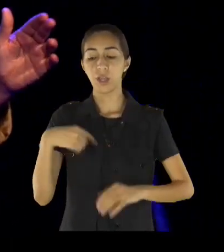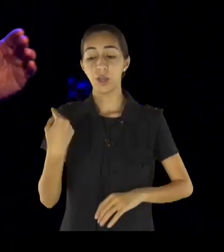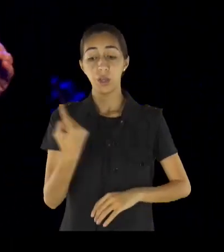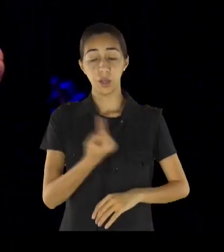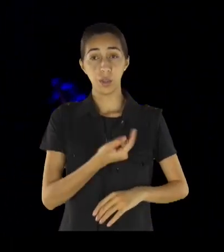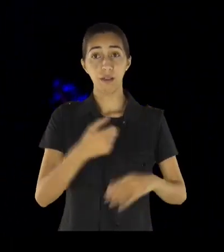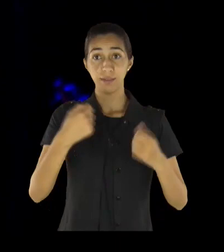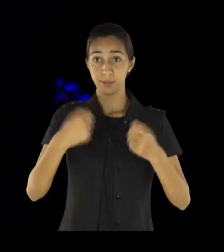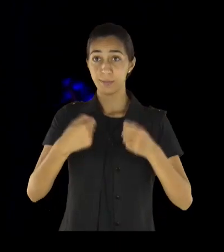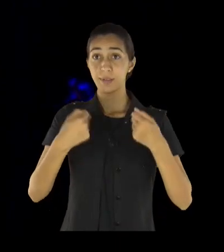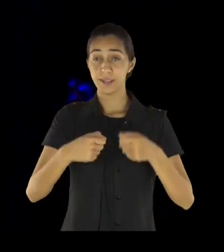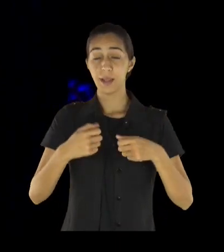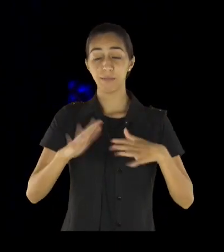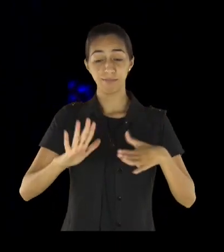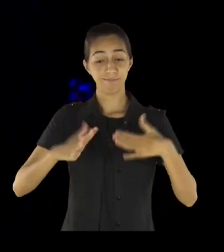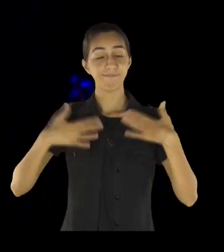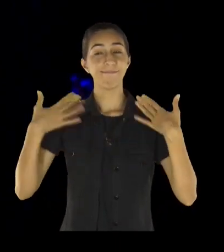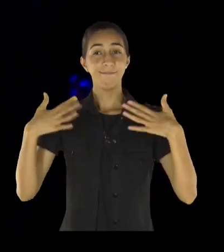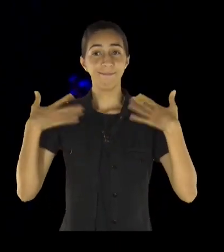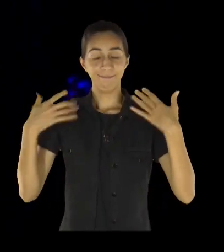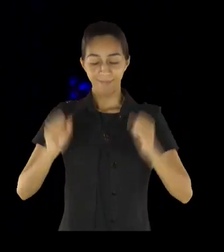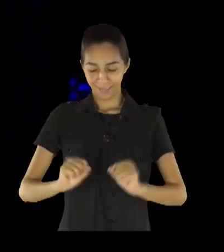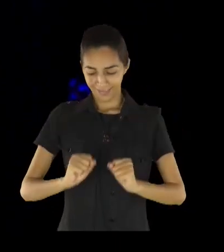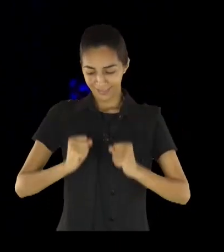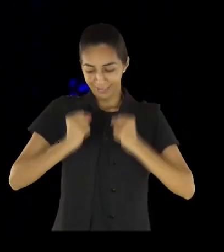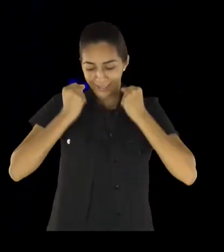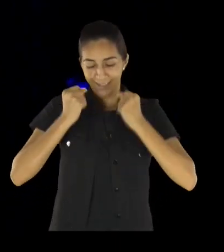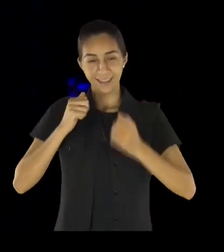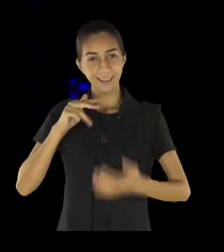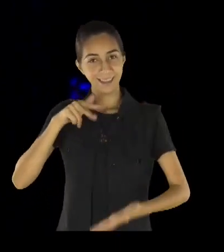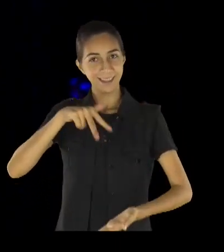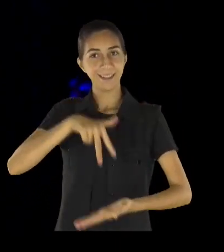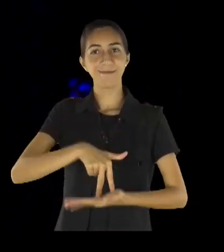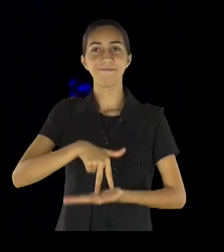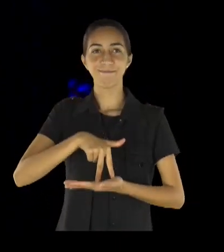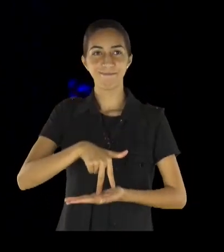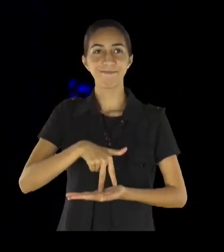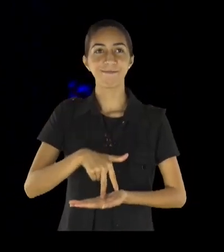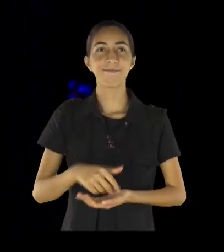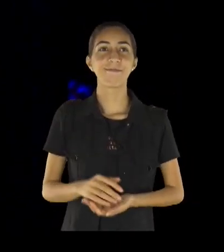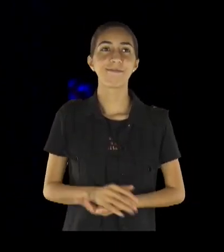pessoas, que querem, ajudar cada vez mais, você ficar desanimado, você vai,